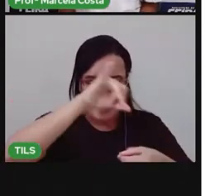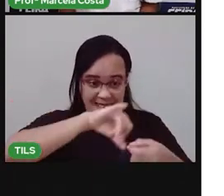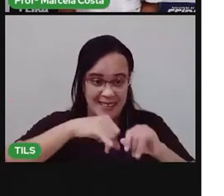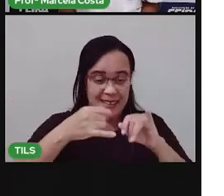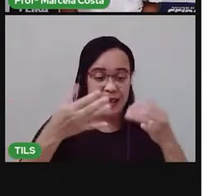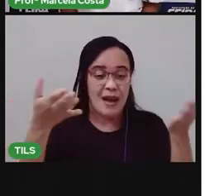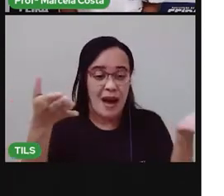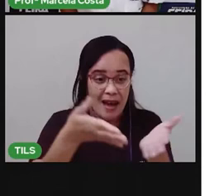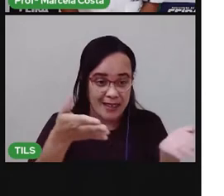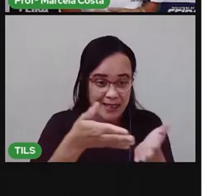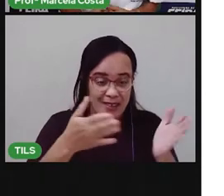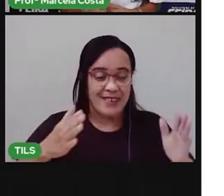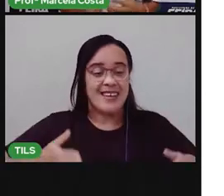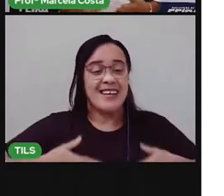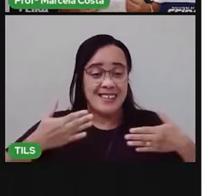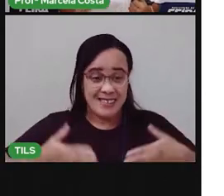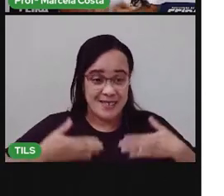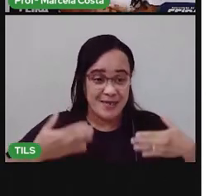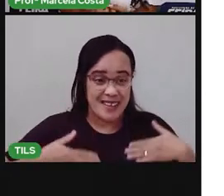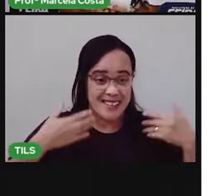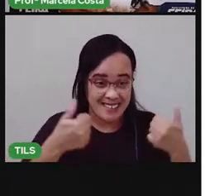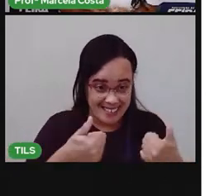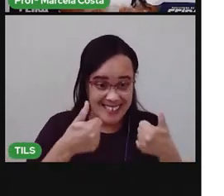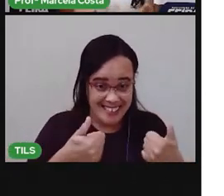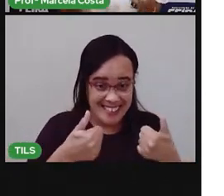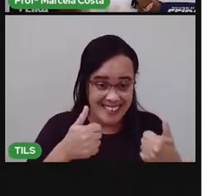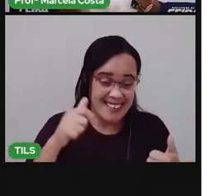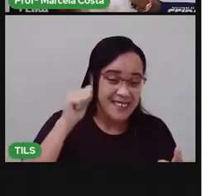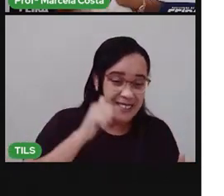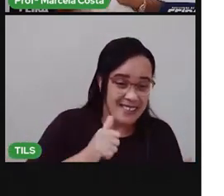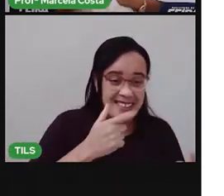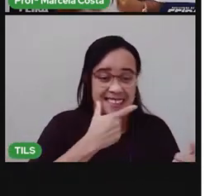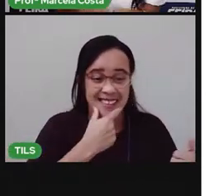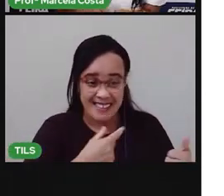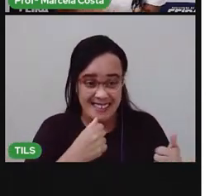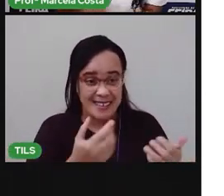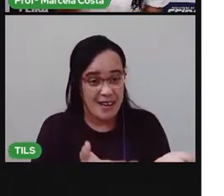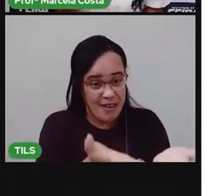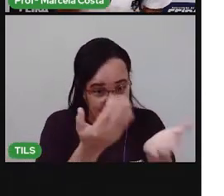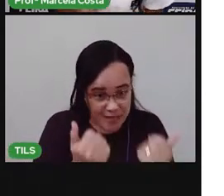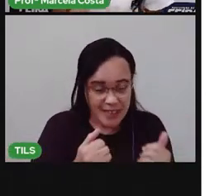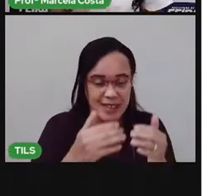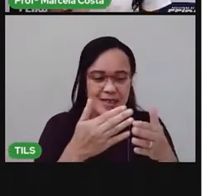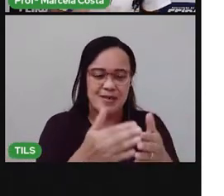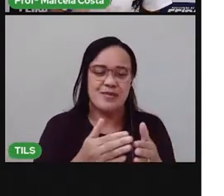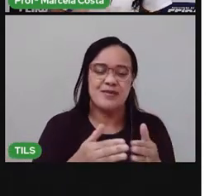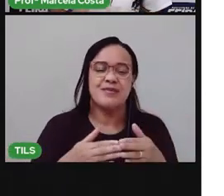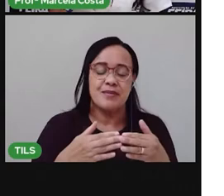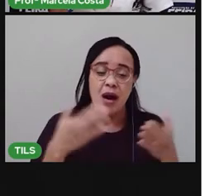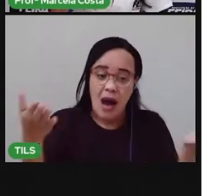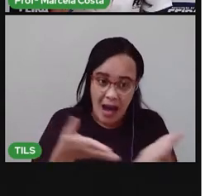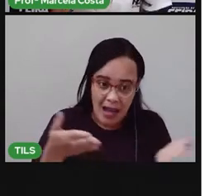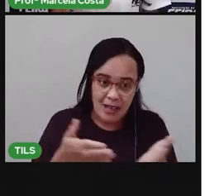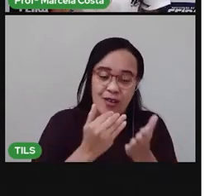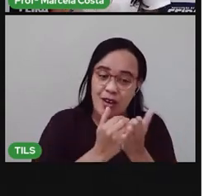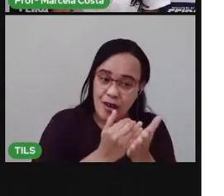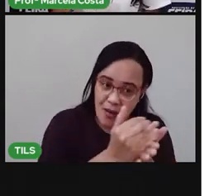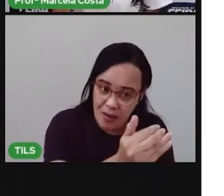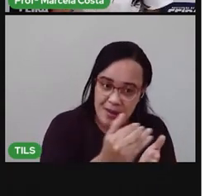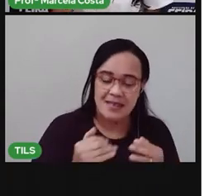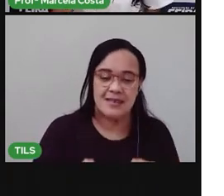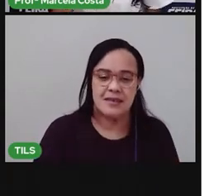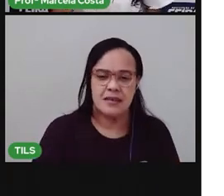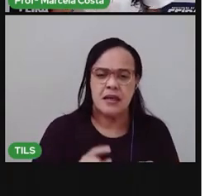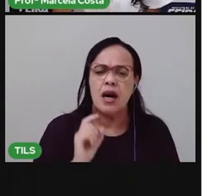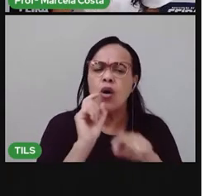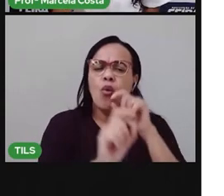tá animada tá animado vamos começar vou dizer o que é que você vai precisar para a gente fazer